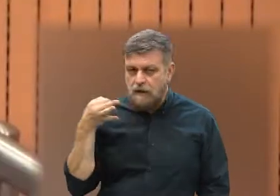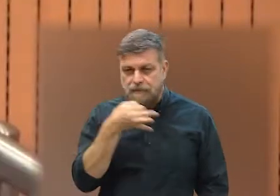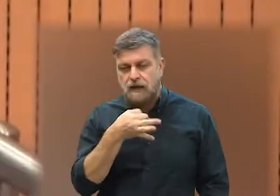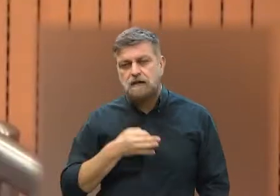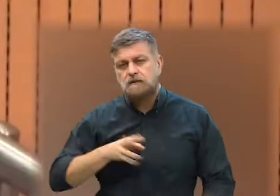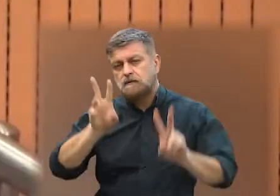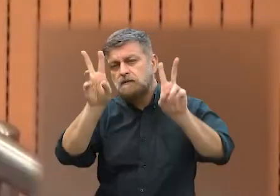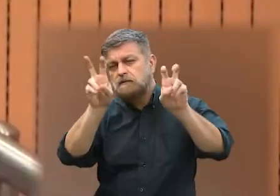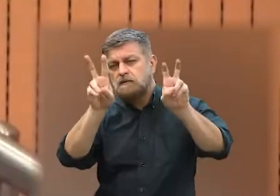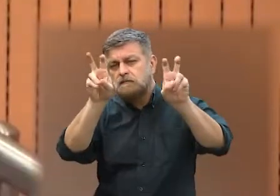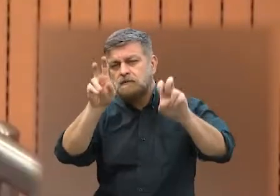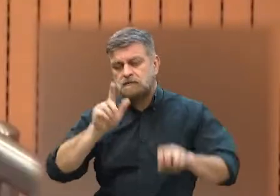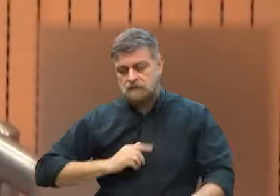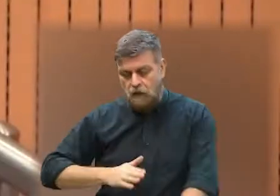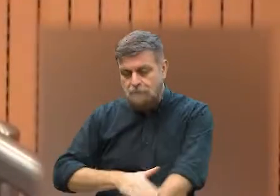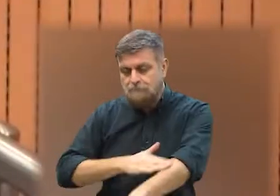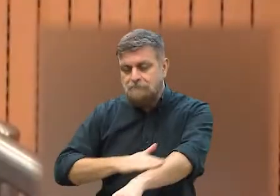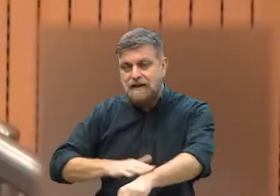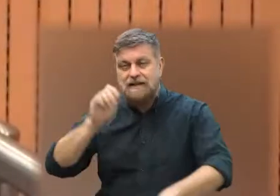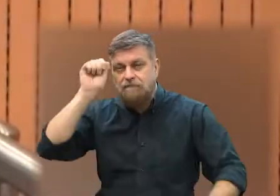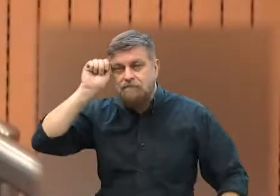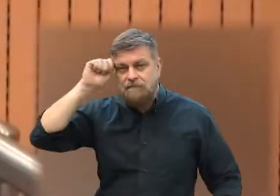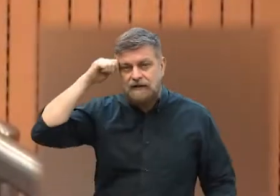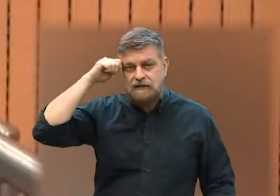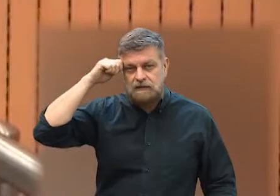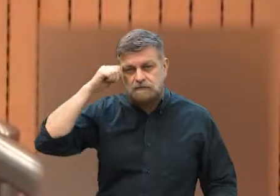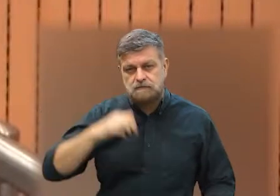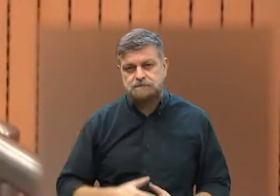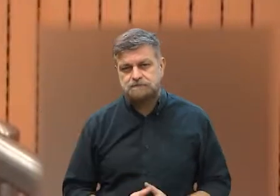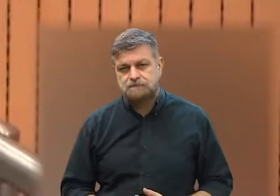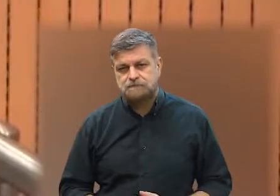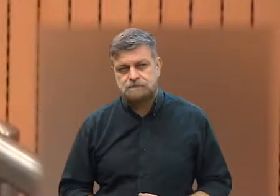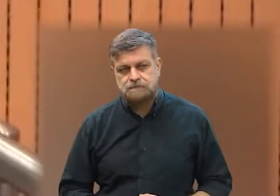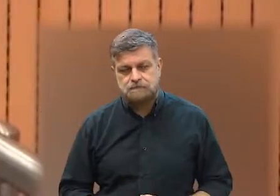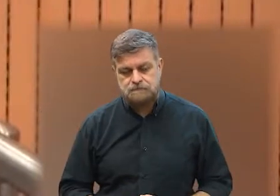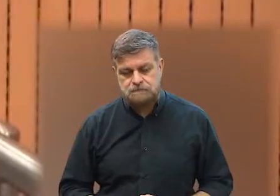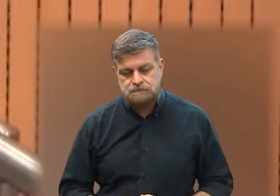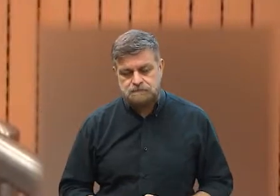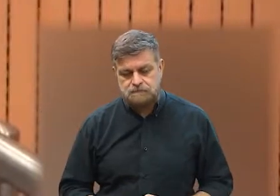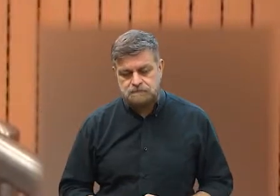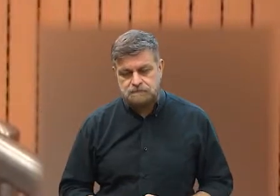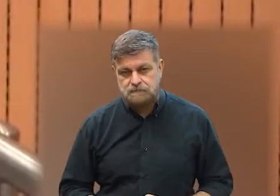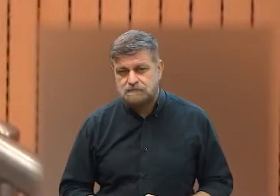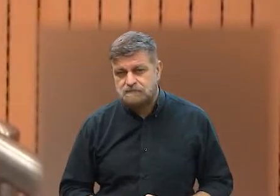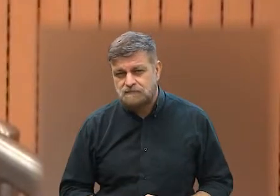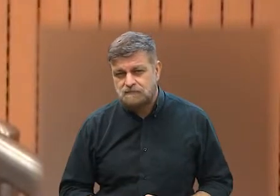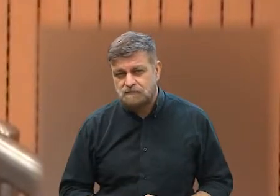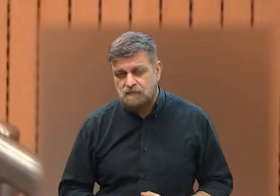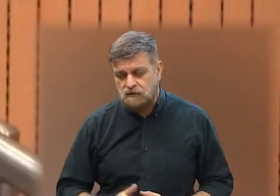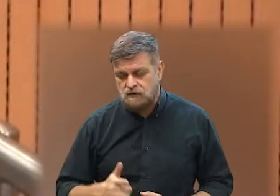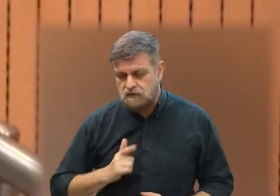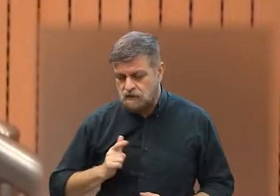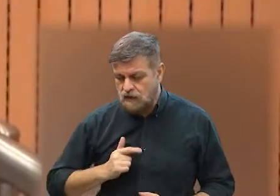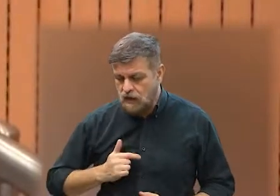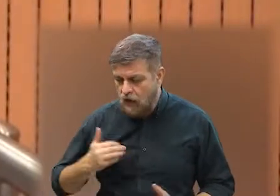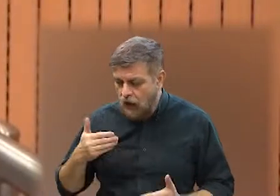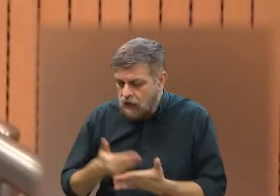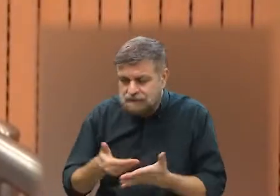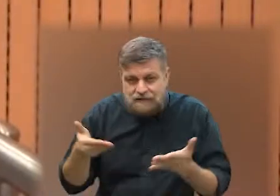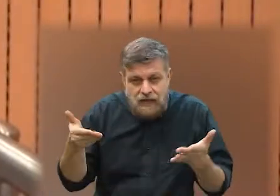questão pele preta, onde até